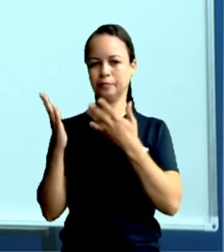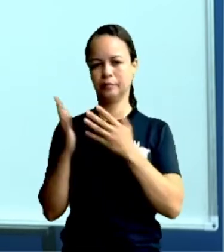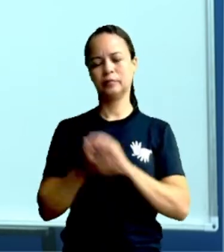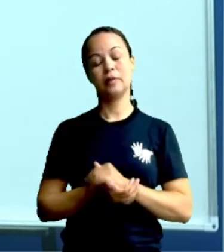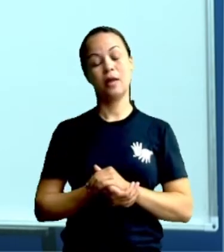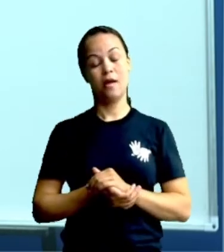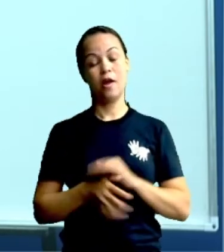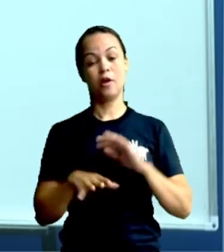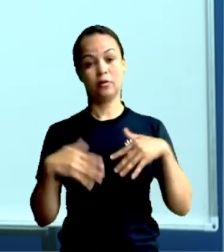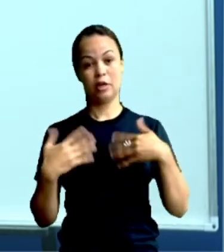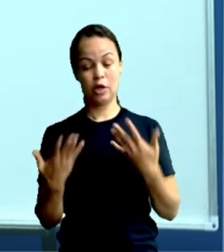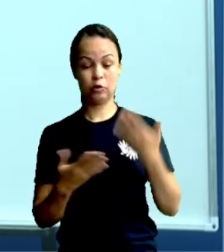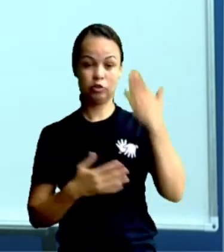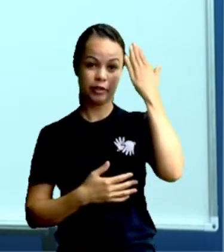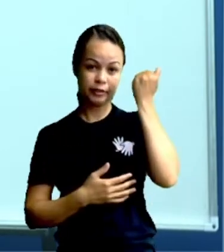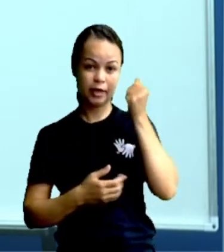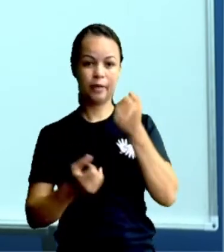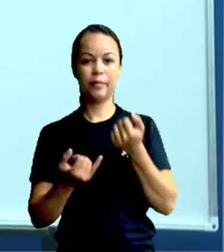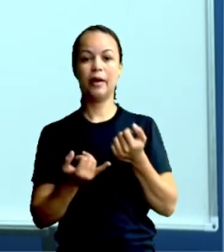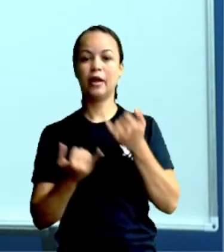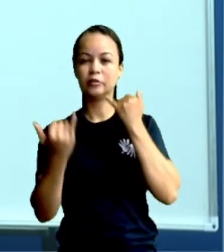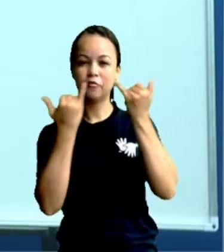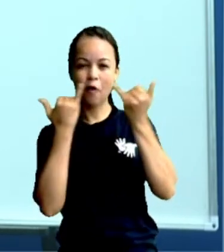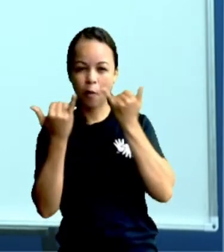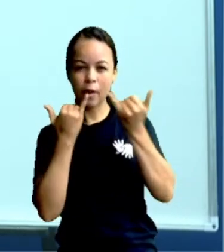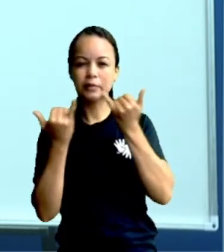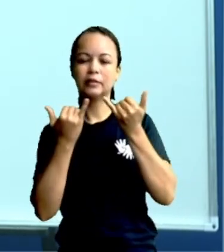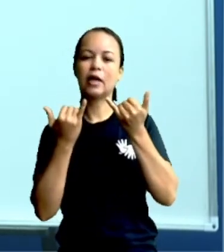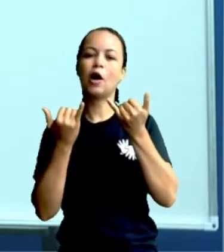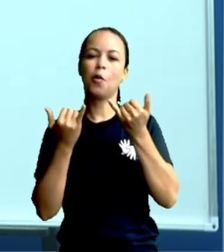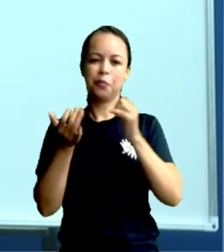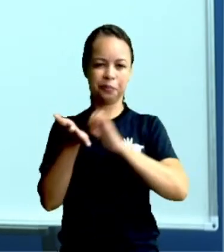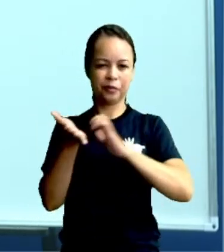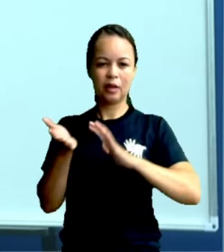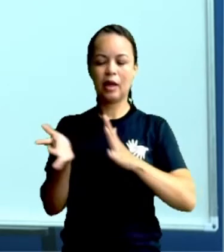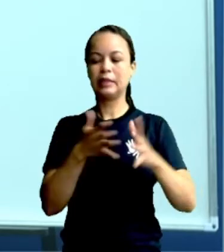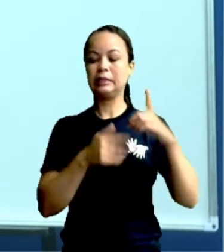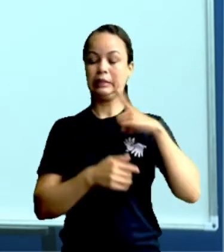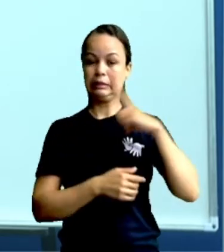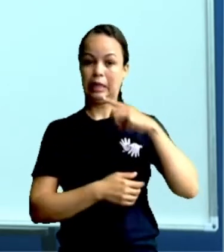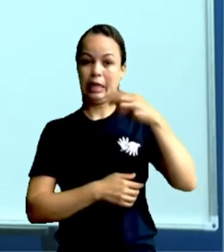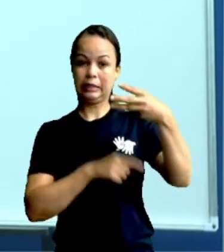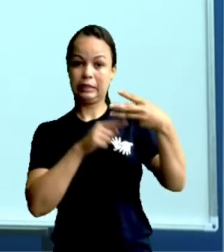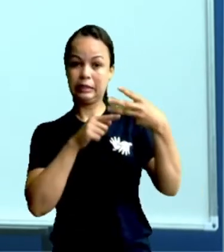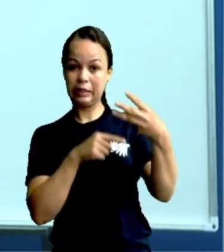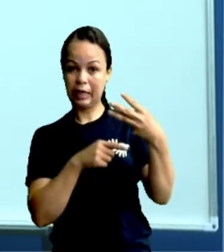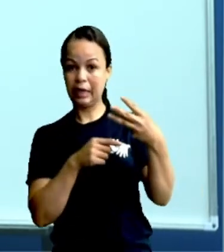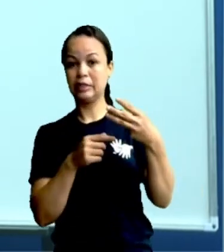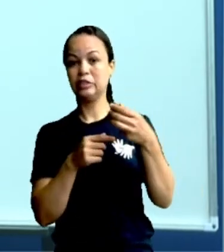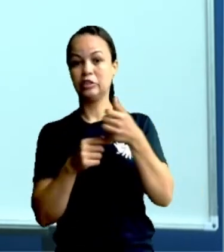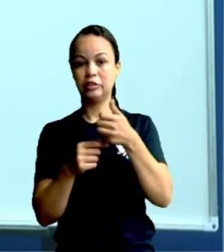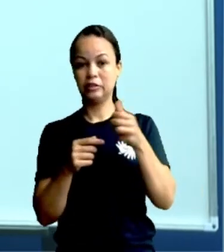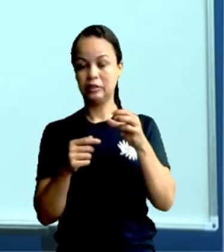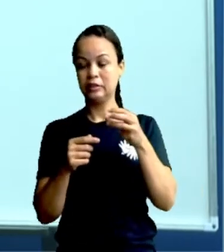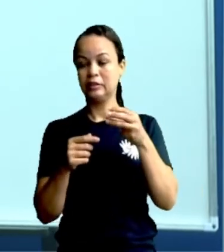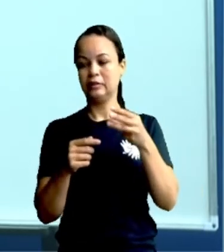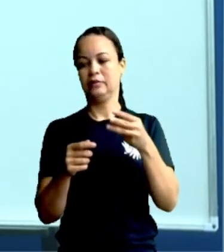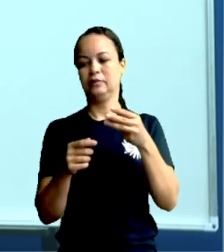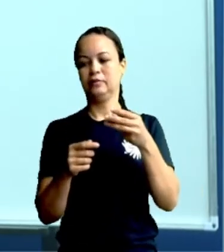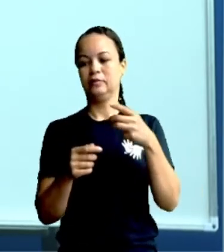informações da questão, que tem 13 atividades no quadro que ele já fez.